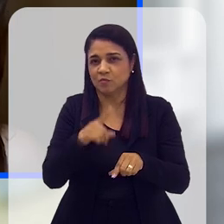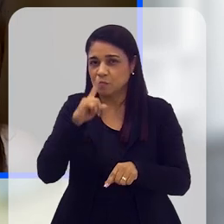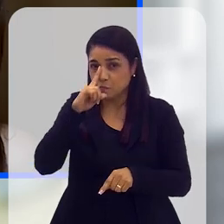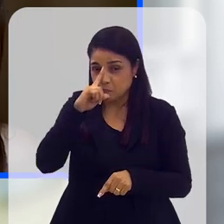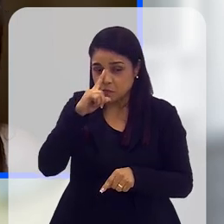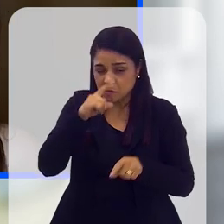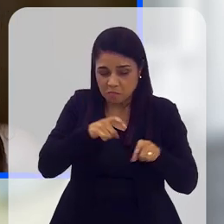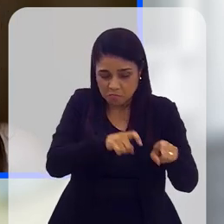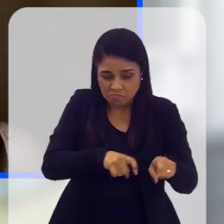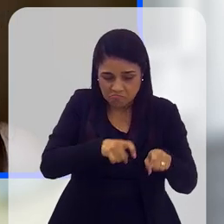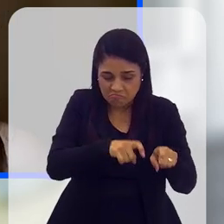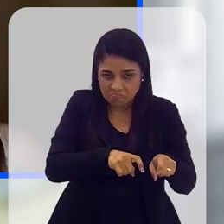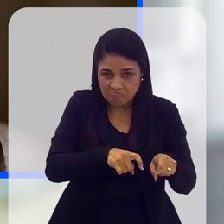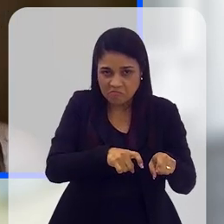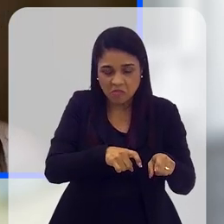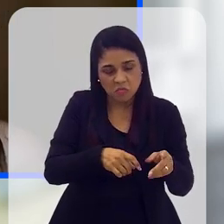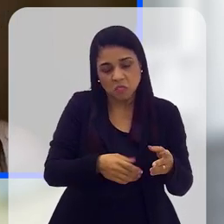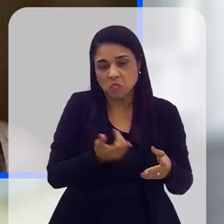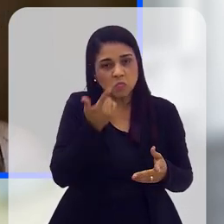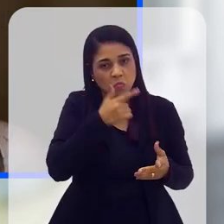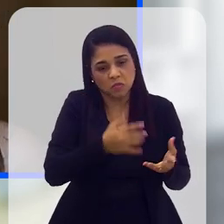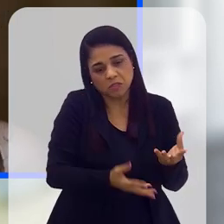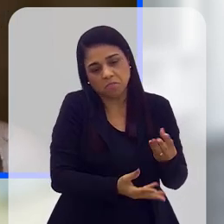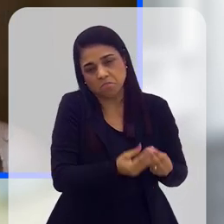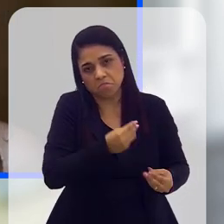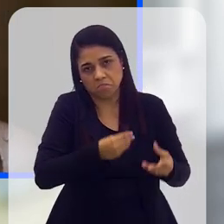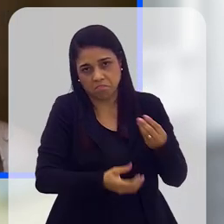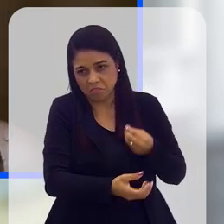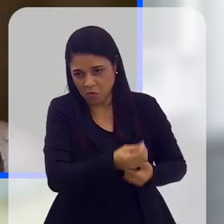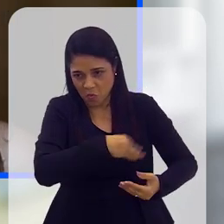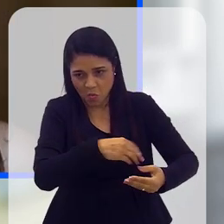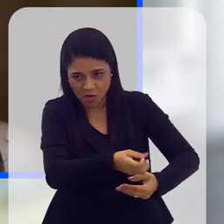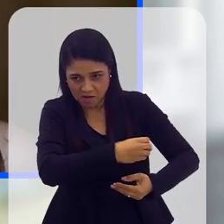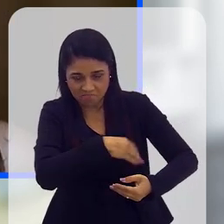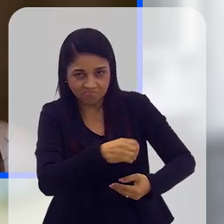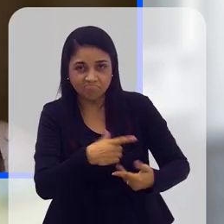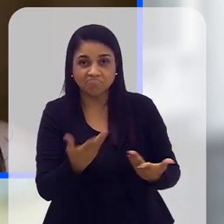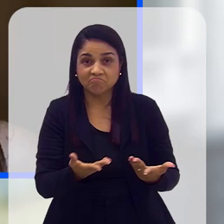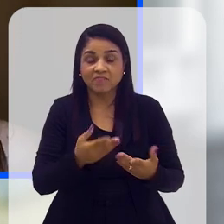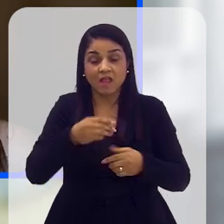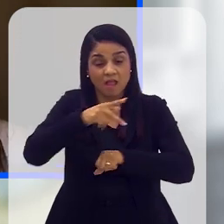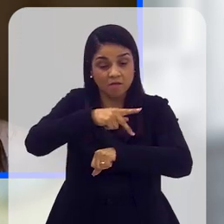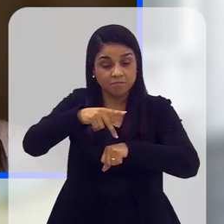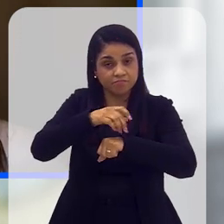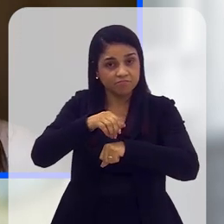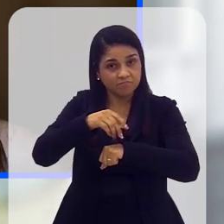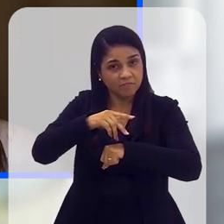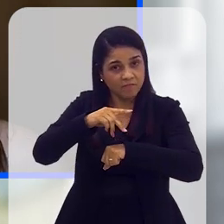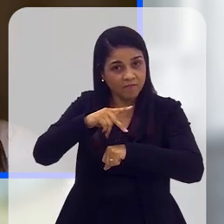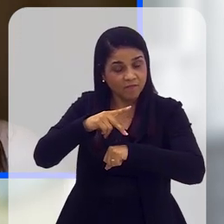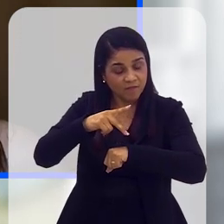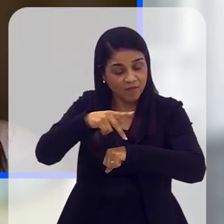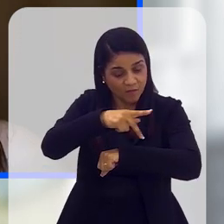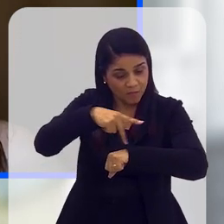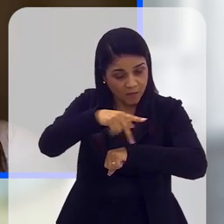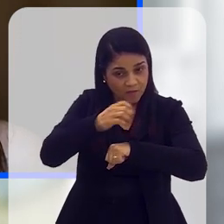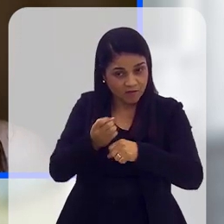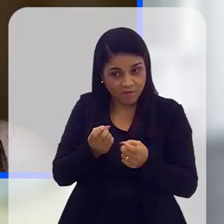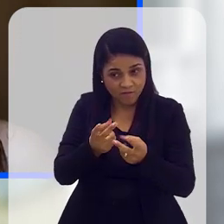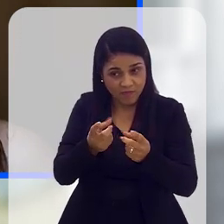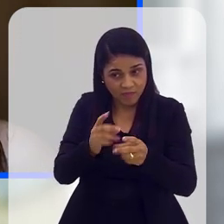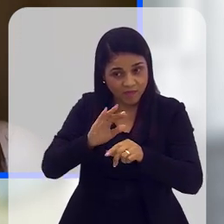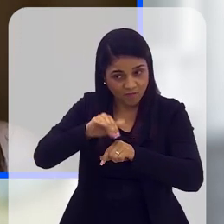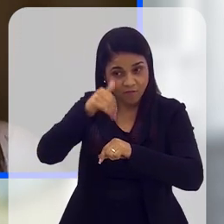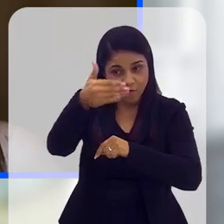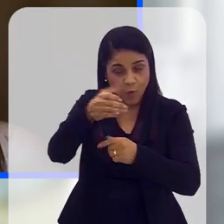sujeitos a alto risco de você plantar e não colher. Ou colher muito menos daquilo que você esperava. E houve um incentivo nas exportações, inclusive, de tudo